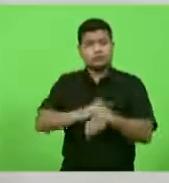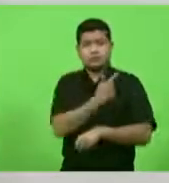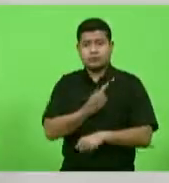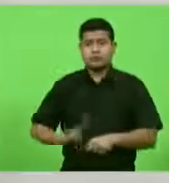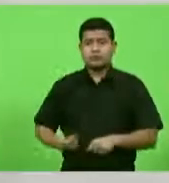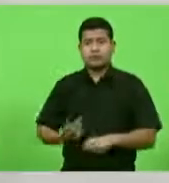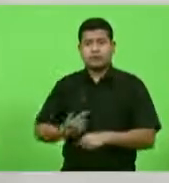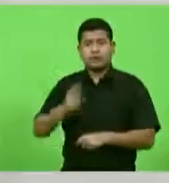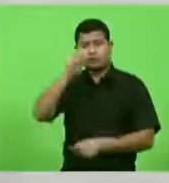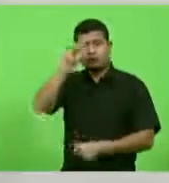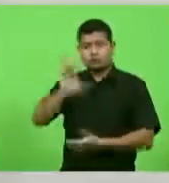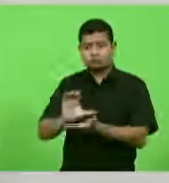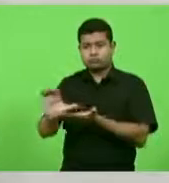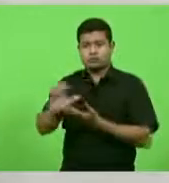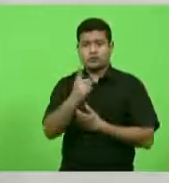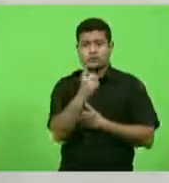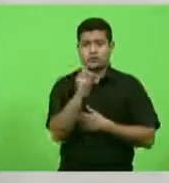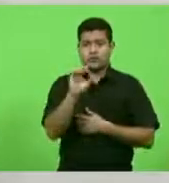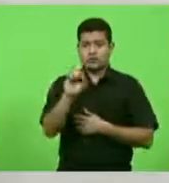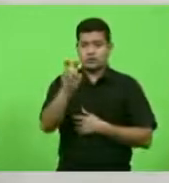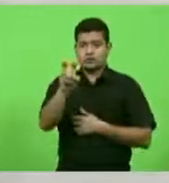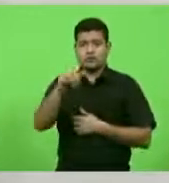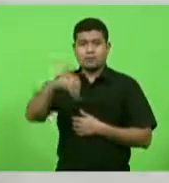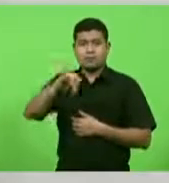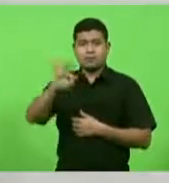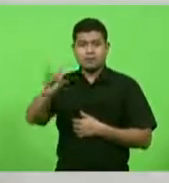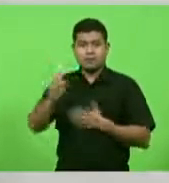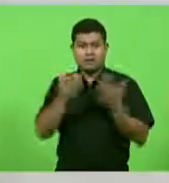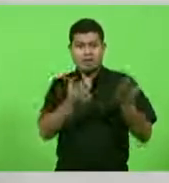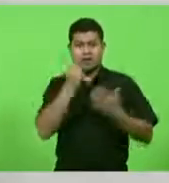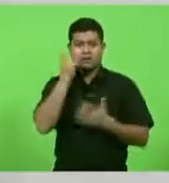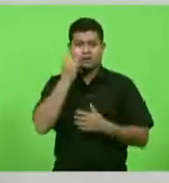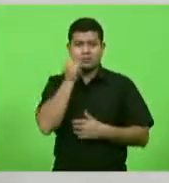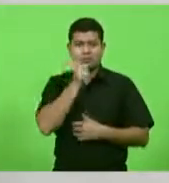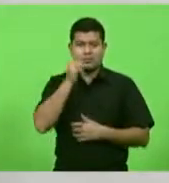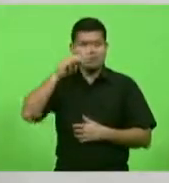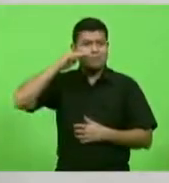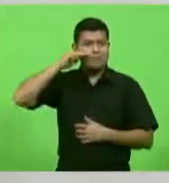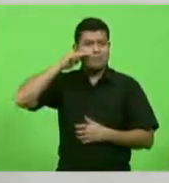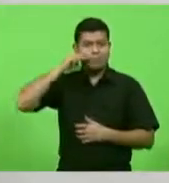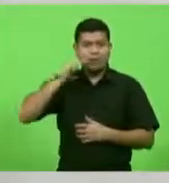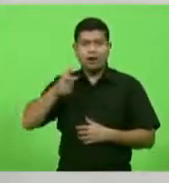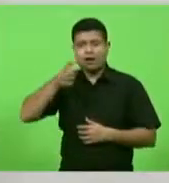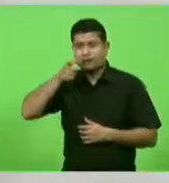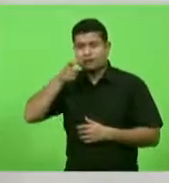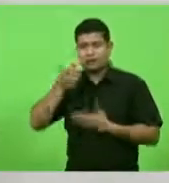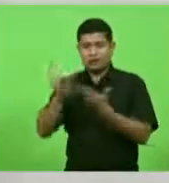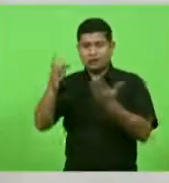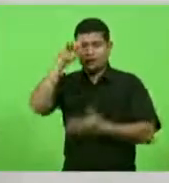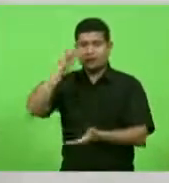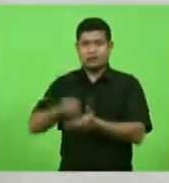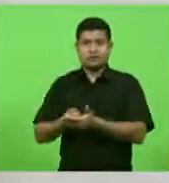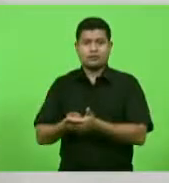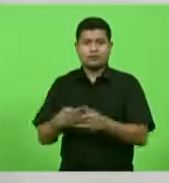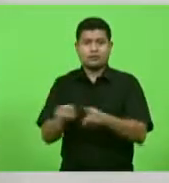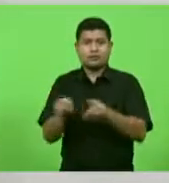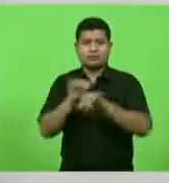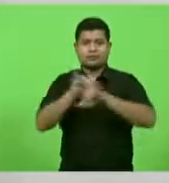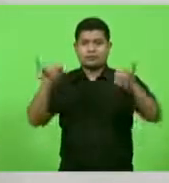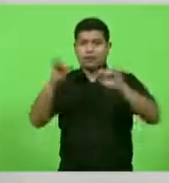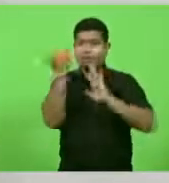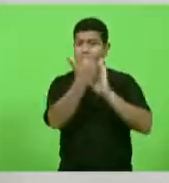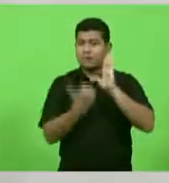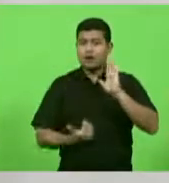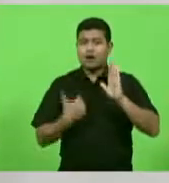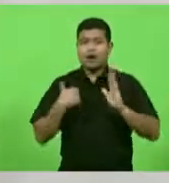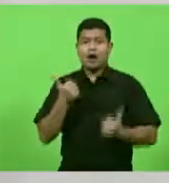milhões de reais e a deputada Marlene estava lá acompanhando esses atos. Vimos também ser lançados programas em